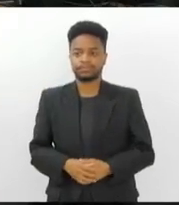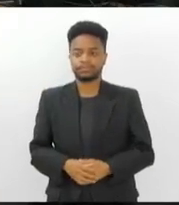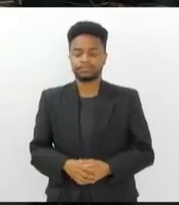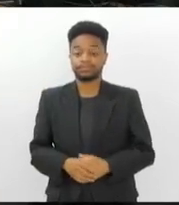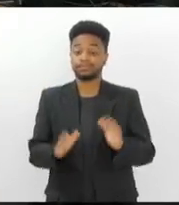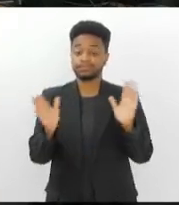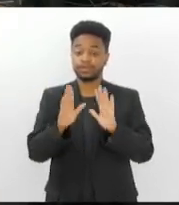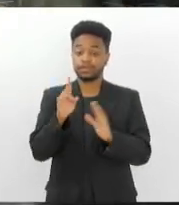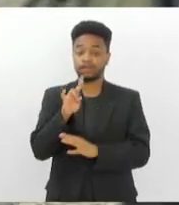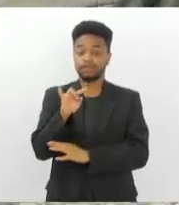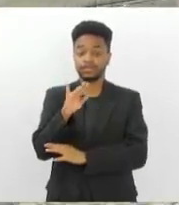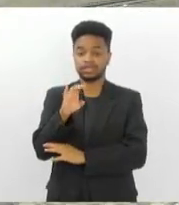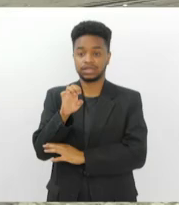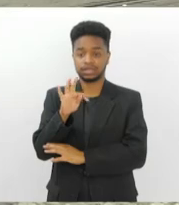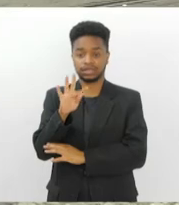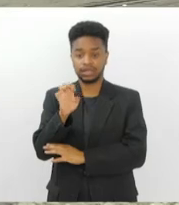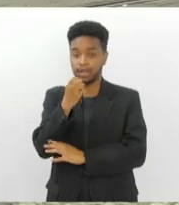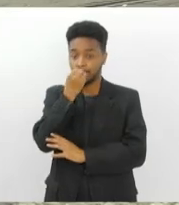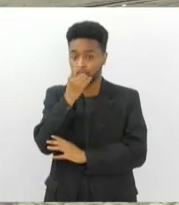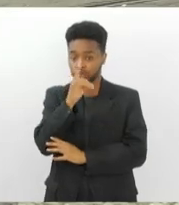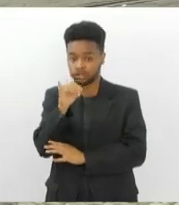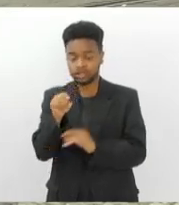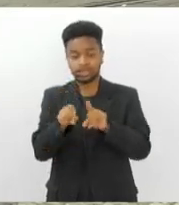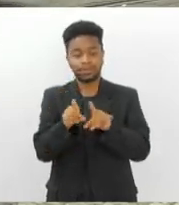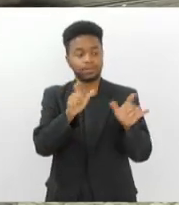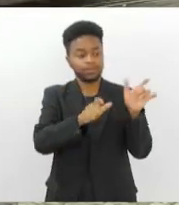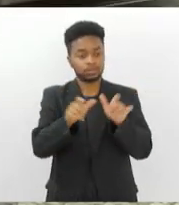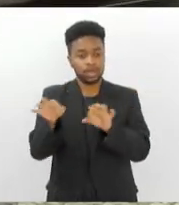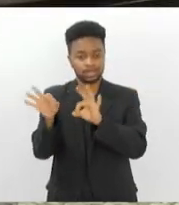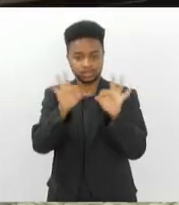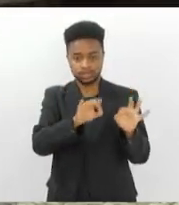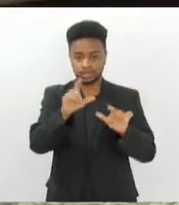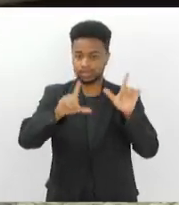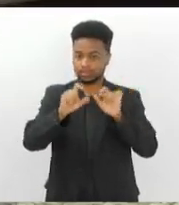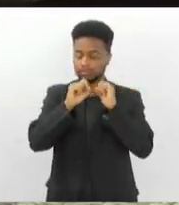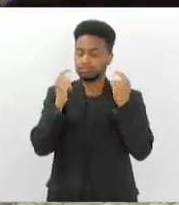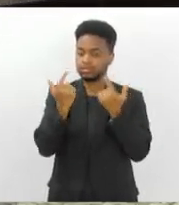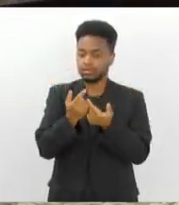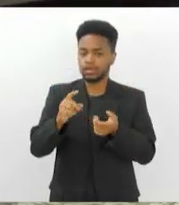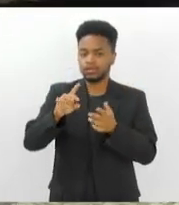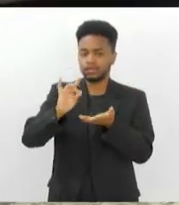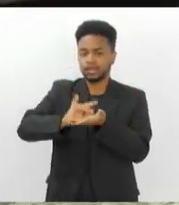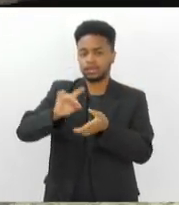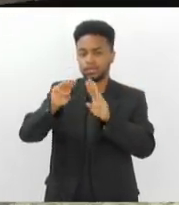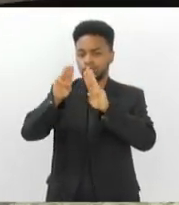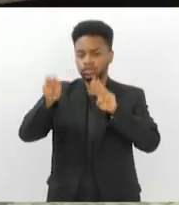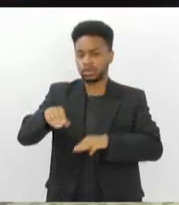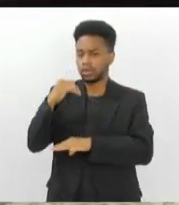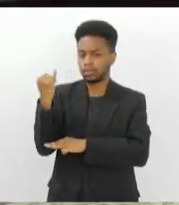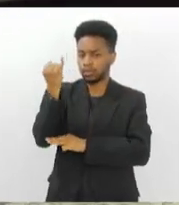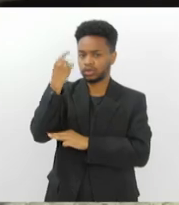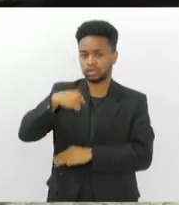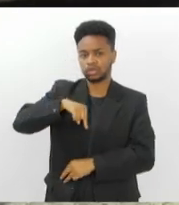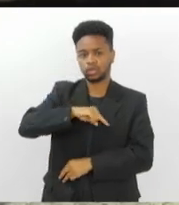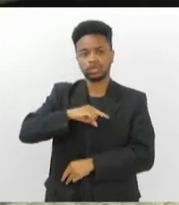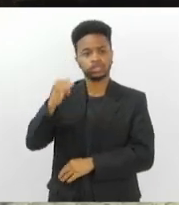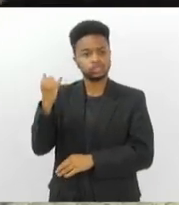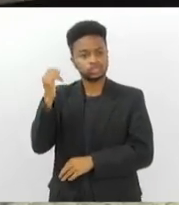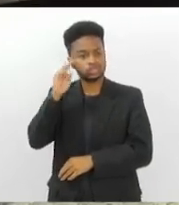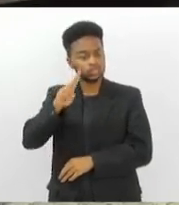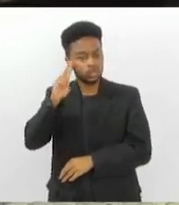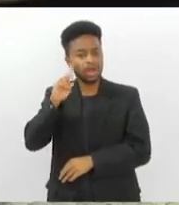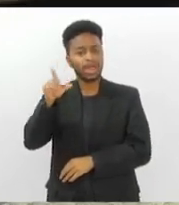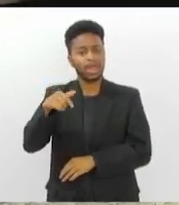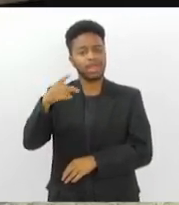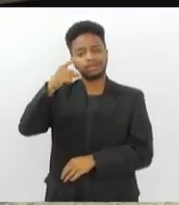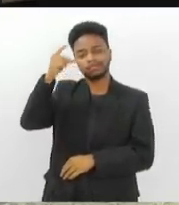Olá, Vicente. Bom dia para você. Bom dia a todos que acompanham a TV Alerja, um museu importantíssimo para a nossa história, a mais antiga instituição científica